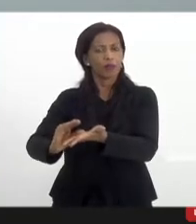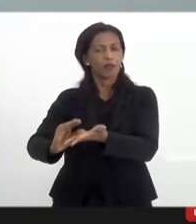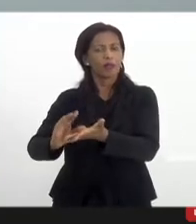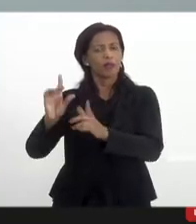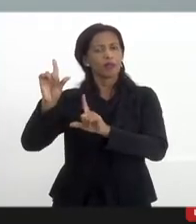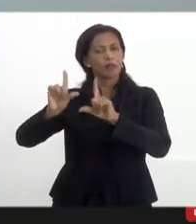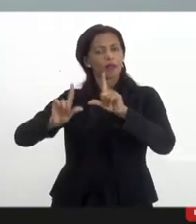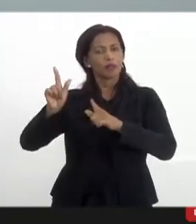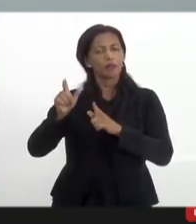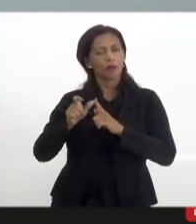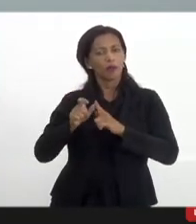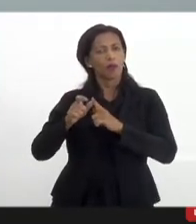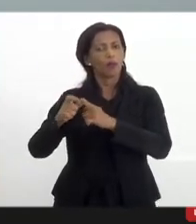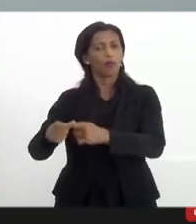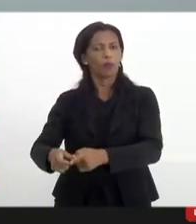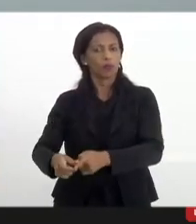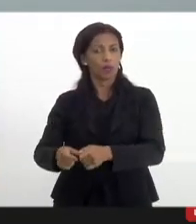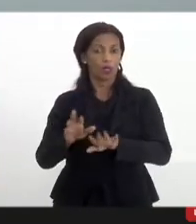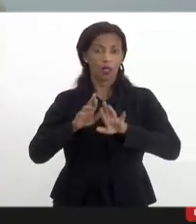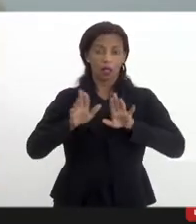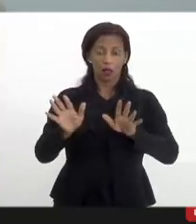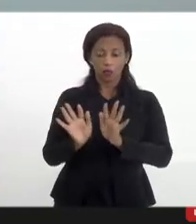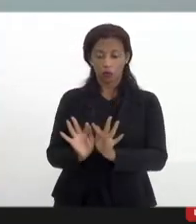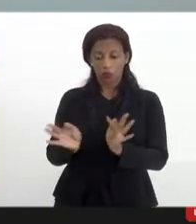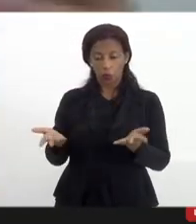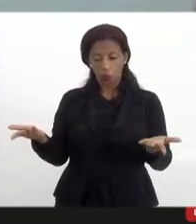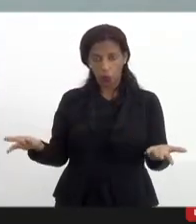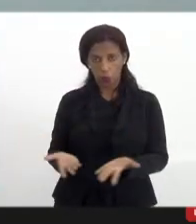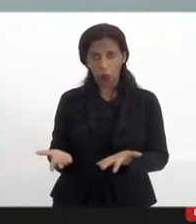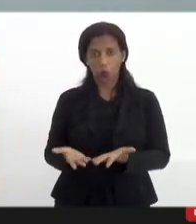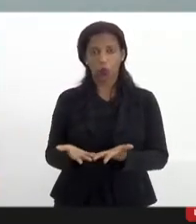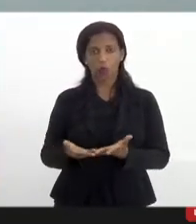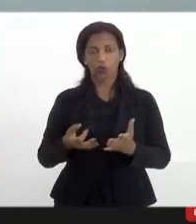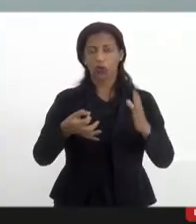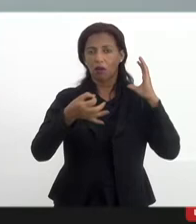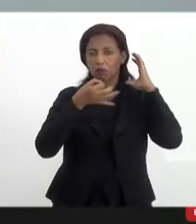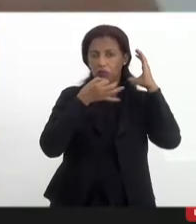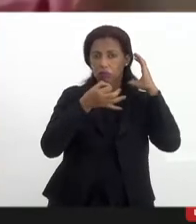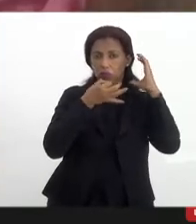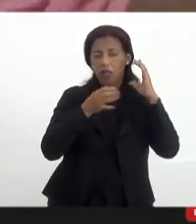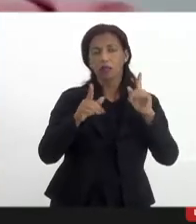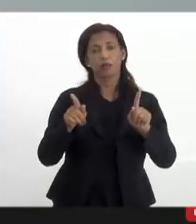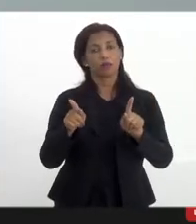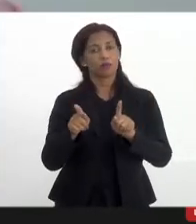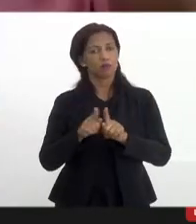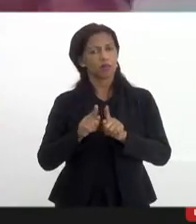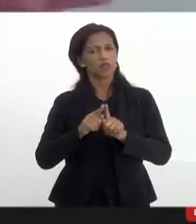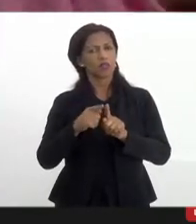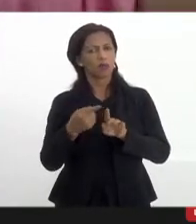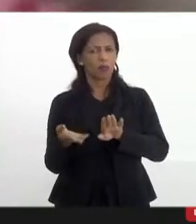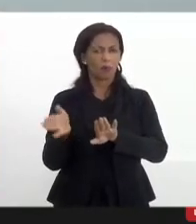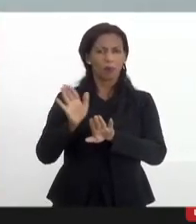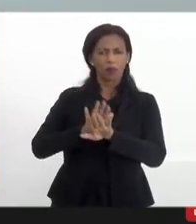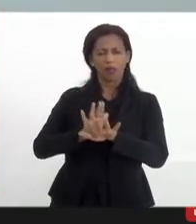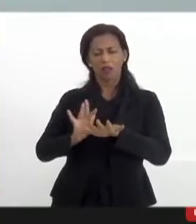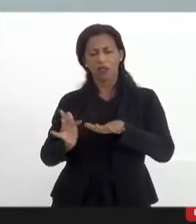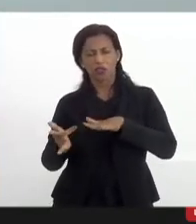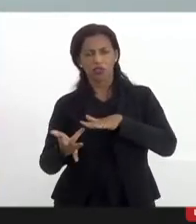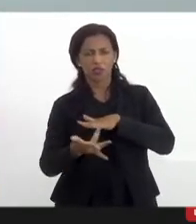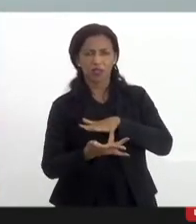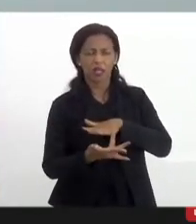popular, da mídia comunitária, não apenas hoje rádios e TVs comunitárias, mas também portais digitais, enfim,